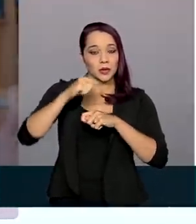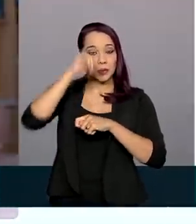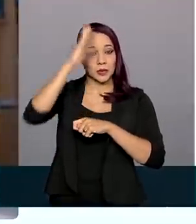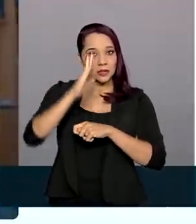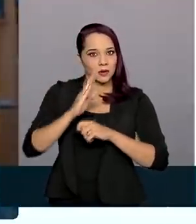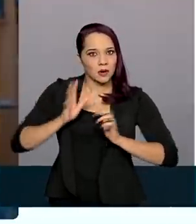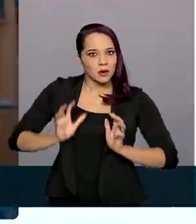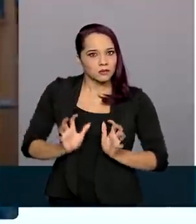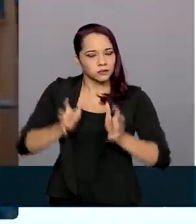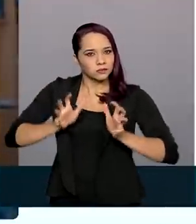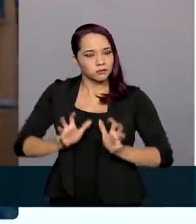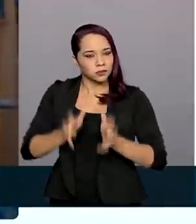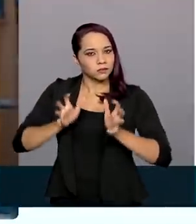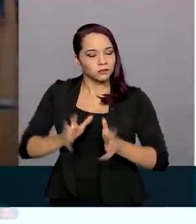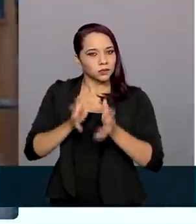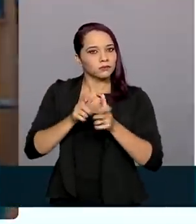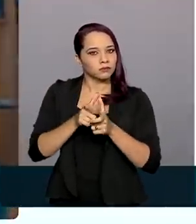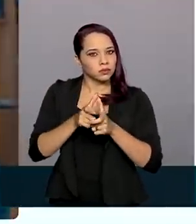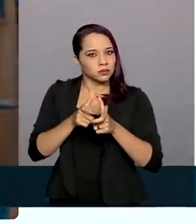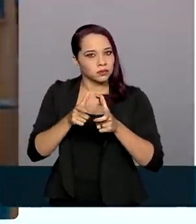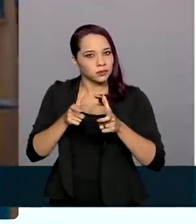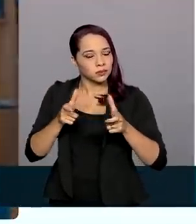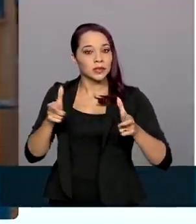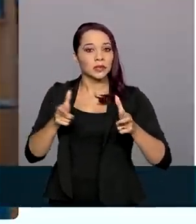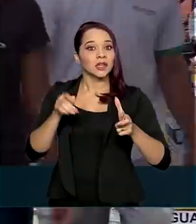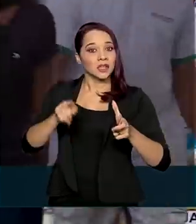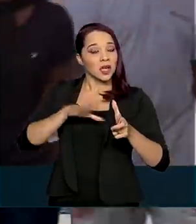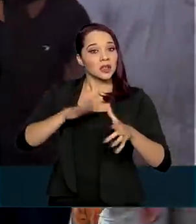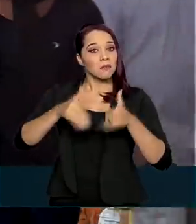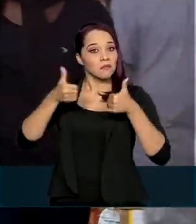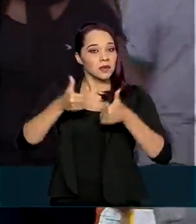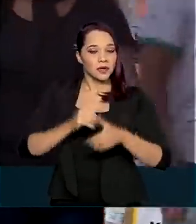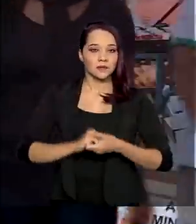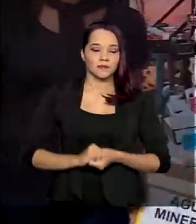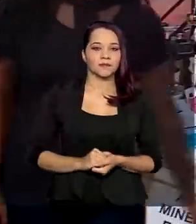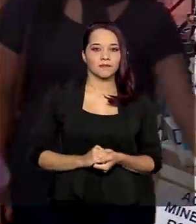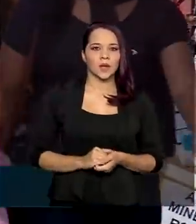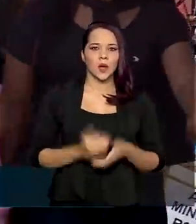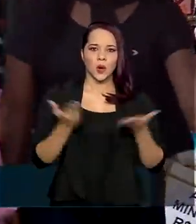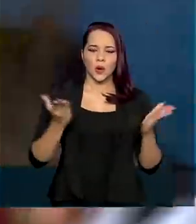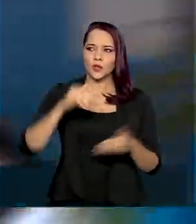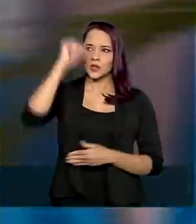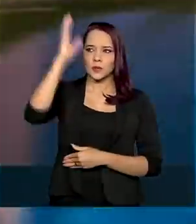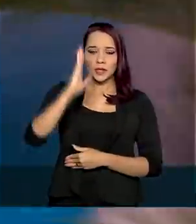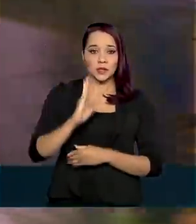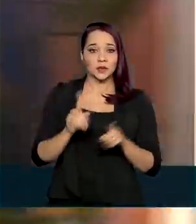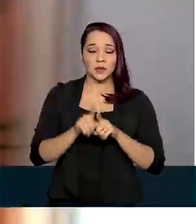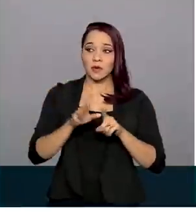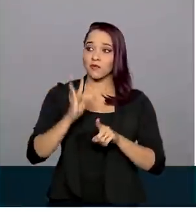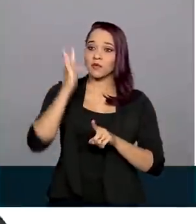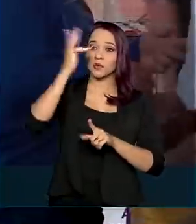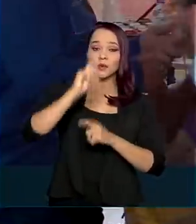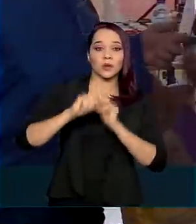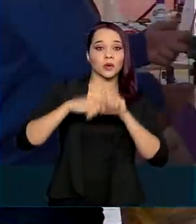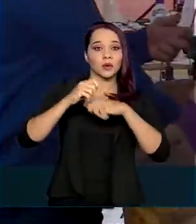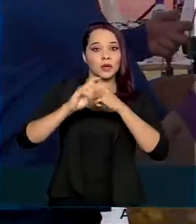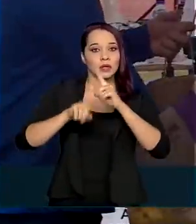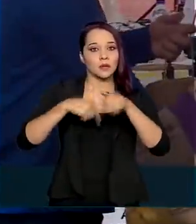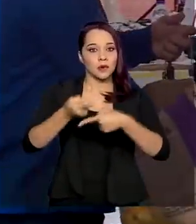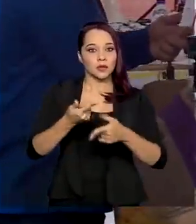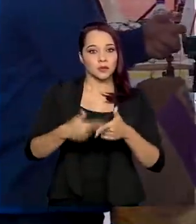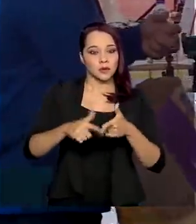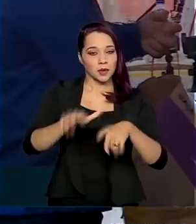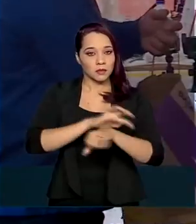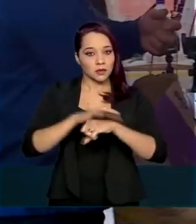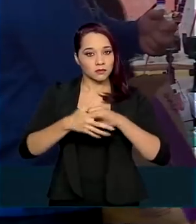empurrada fortemente e ela está reagindo bem. O cenário atual do país e o futuro econômico após a pandemia